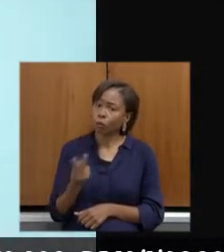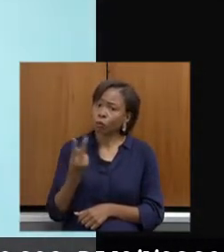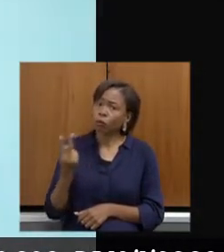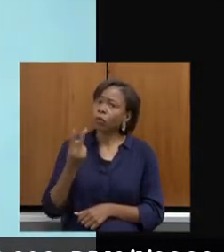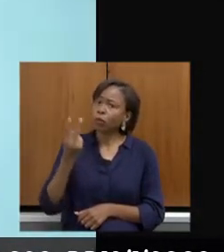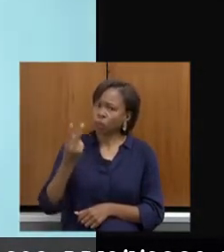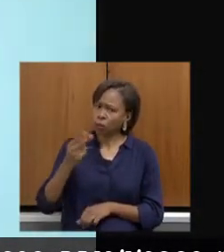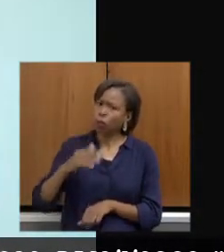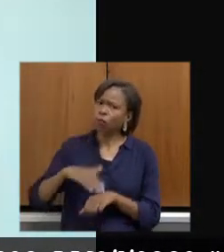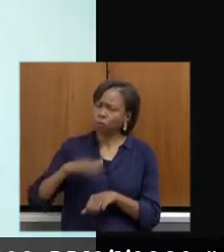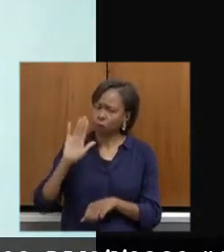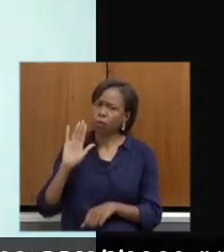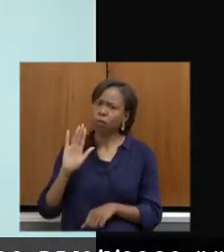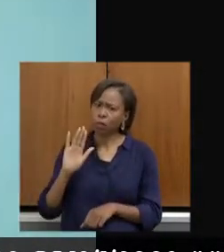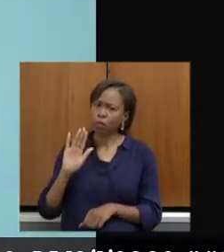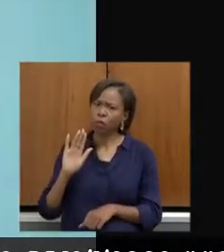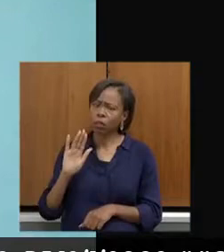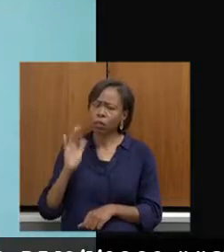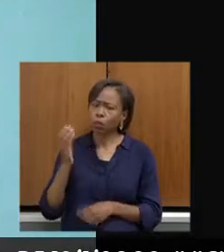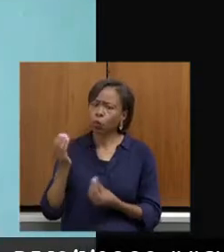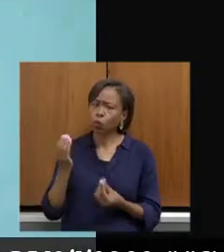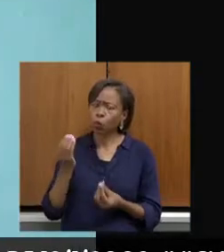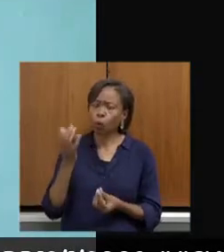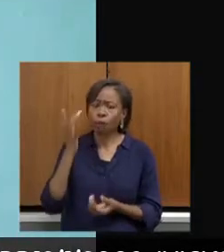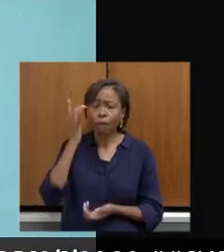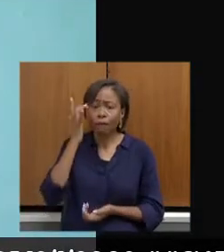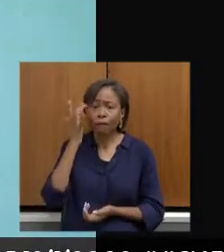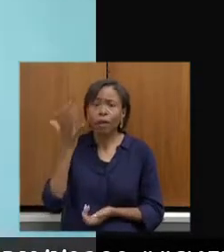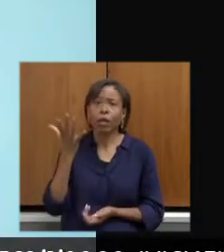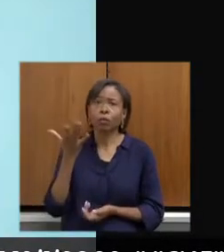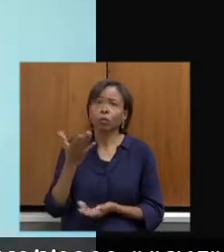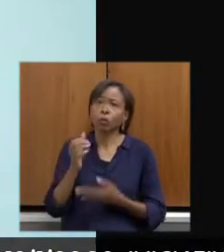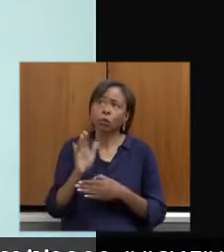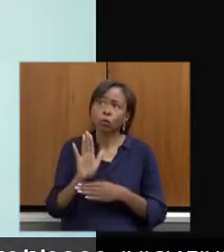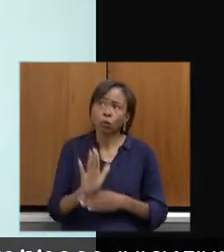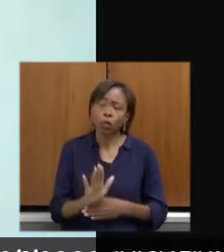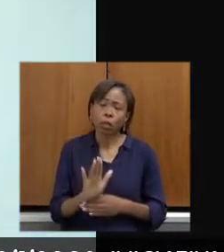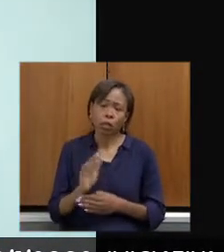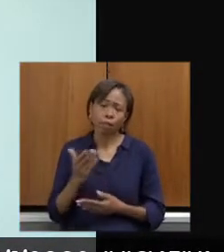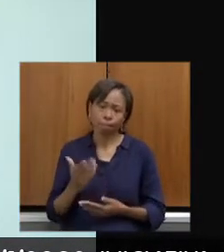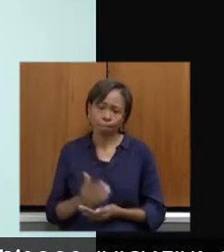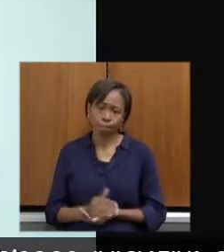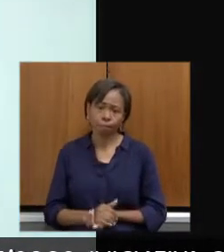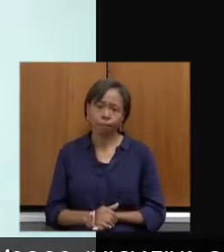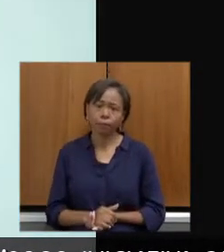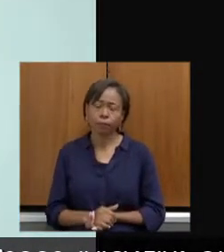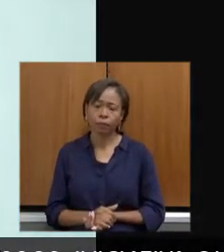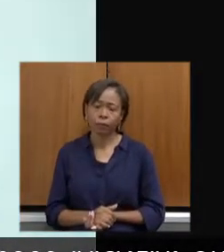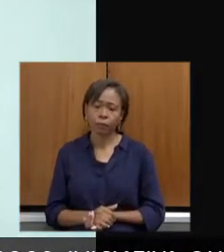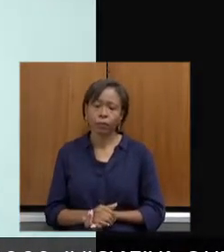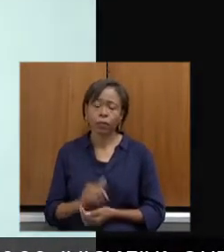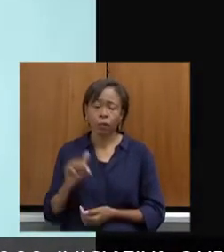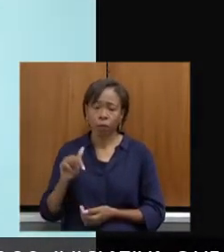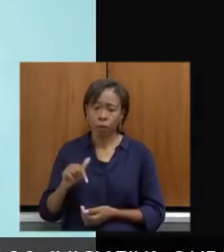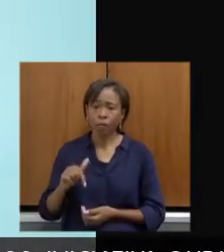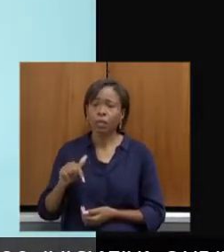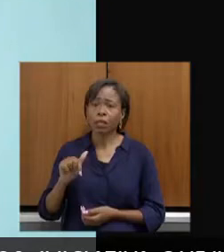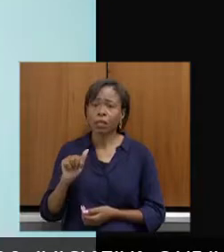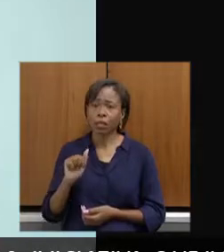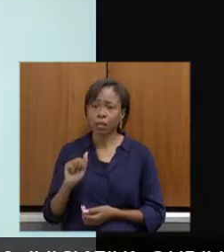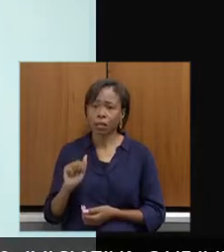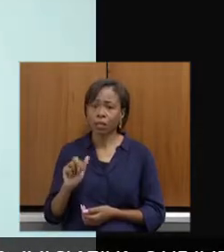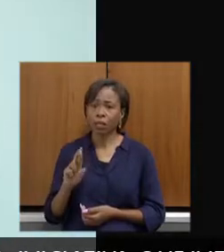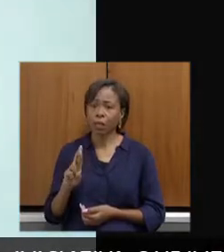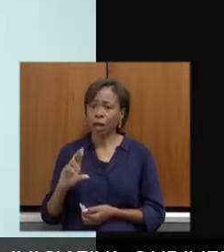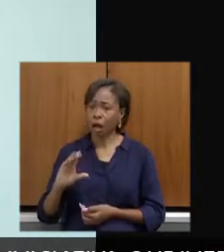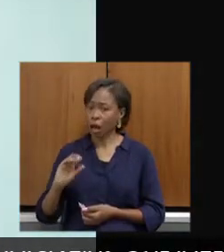uma maneira mais fácil de a gente estar trabalhando com isso. Então, a Arcos está passando por essa dificuldade